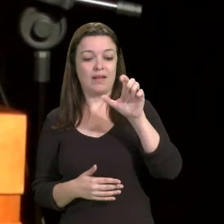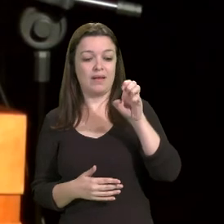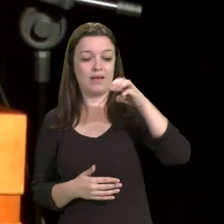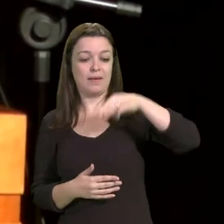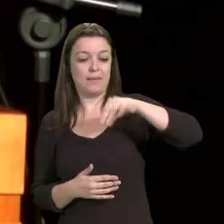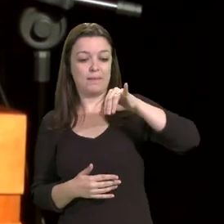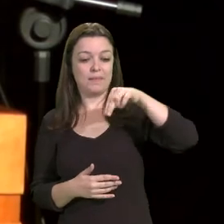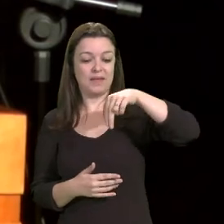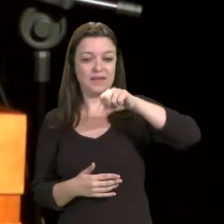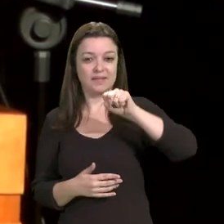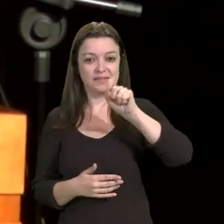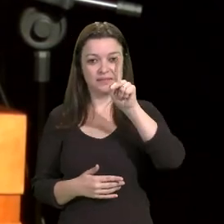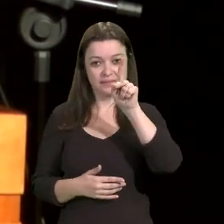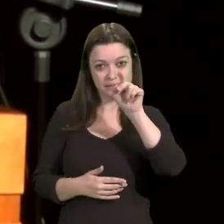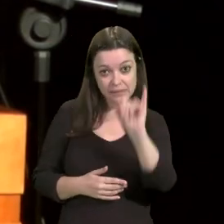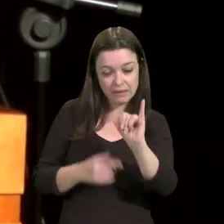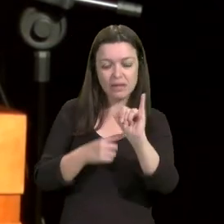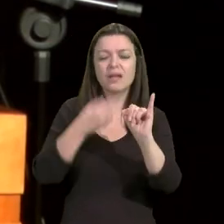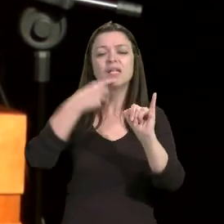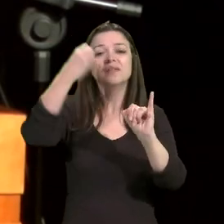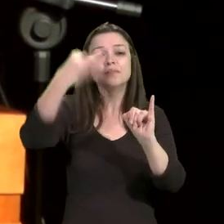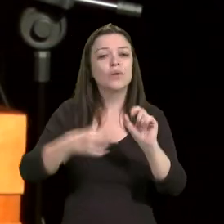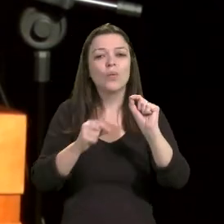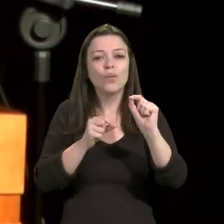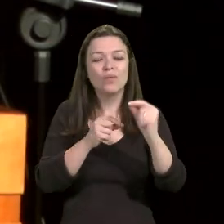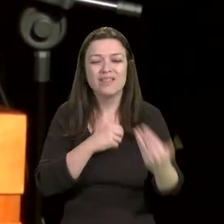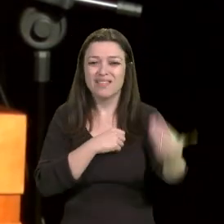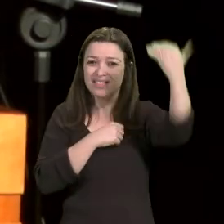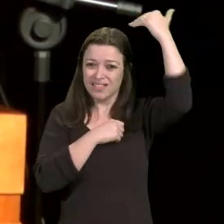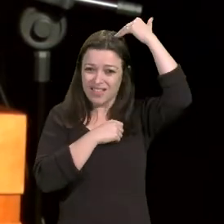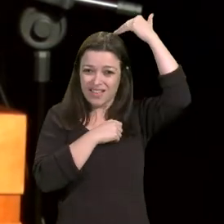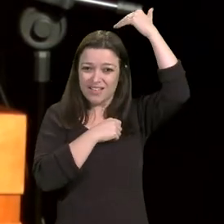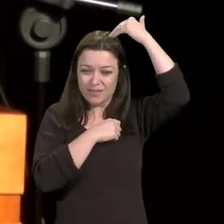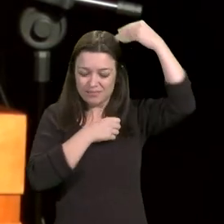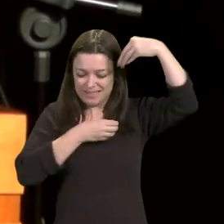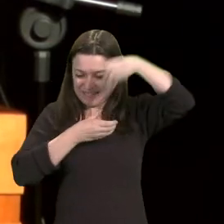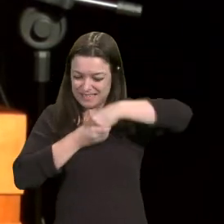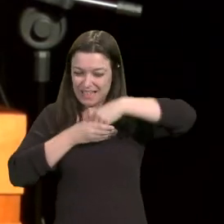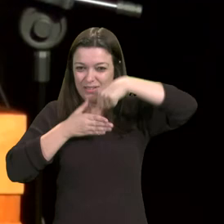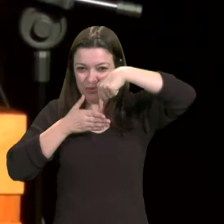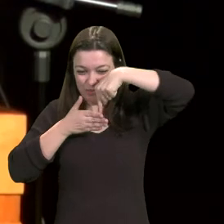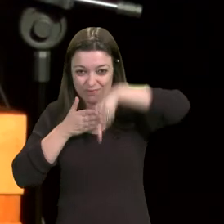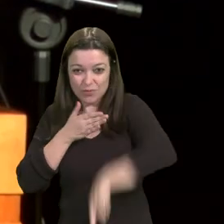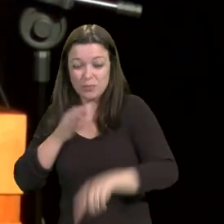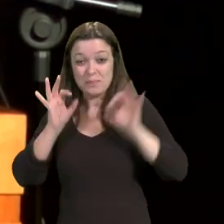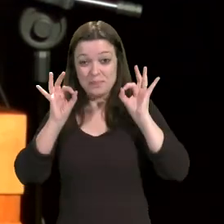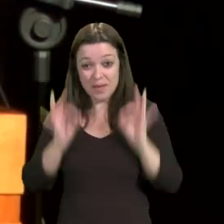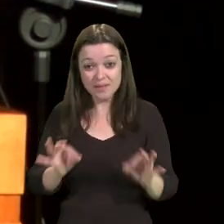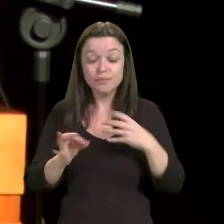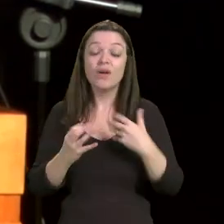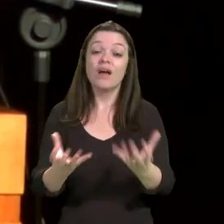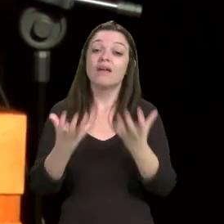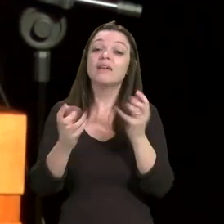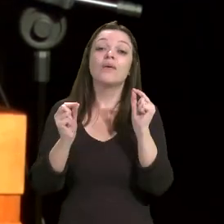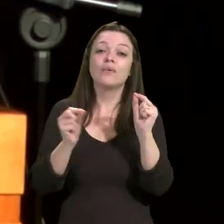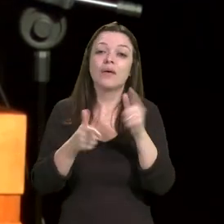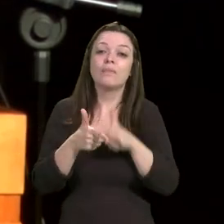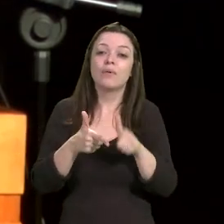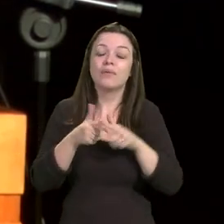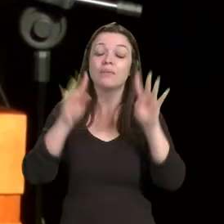no fundo, no fundo, a gente gostaria de ver nossos problemas